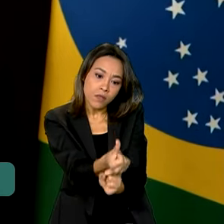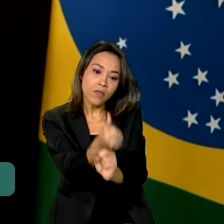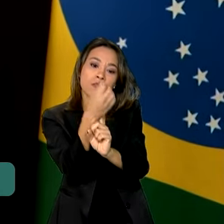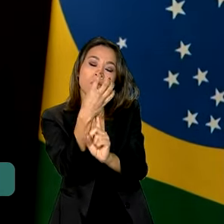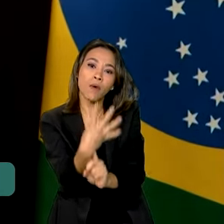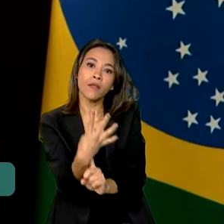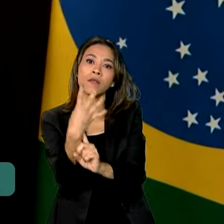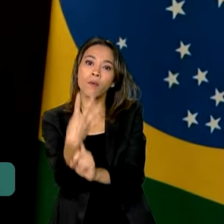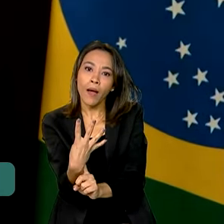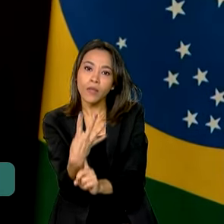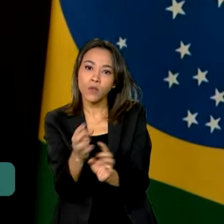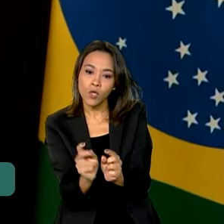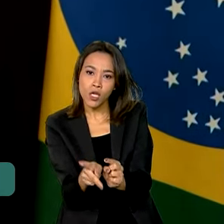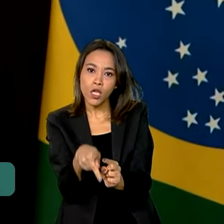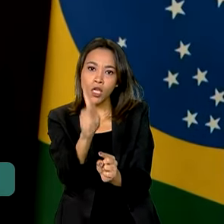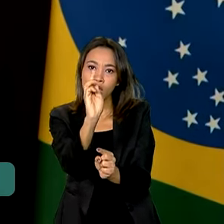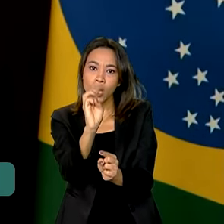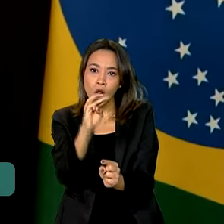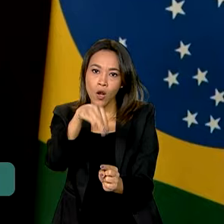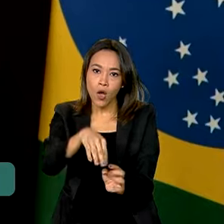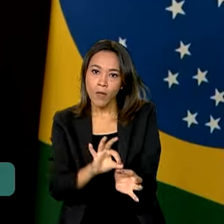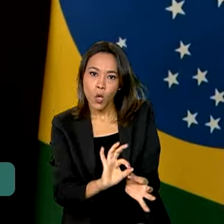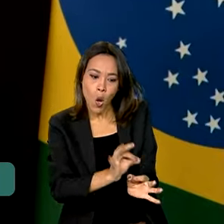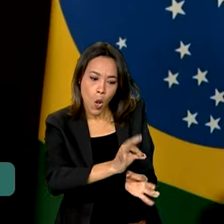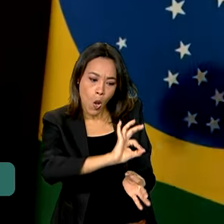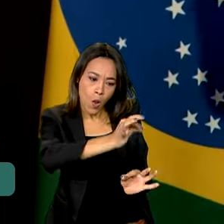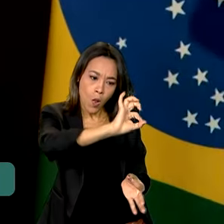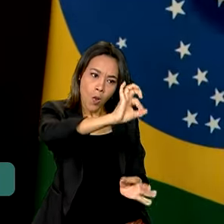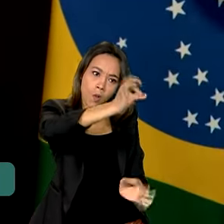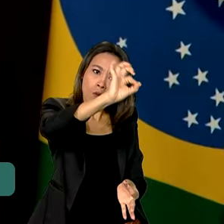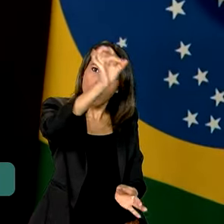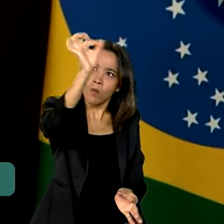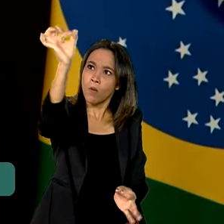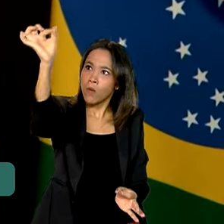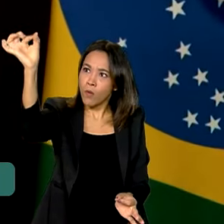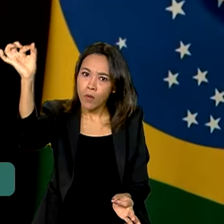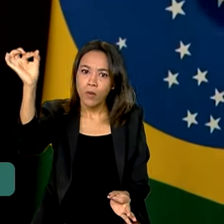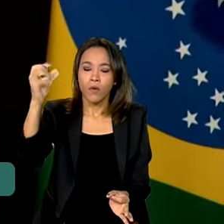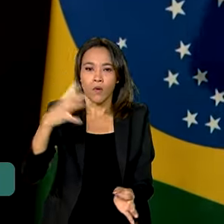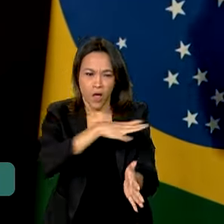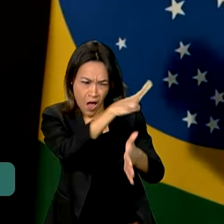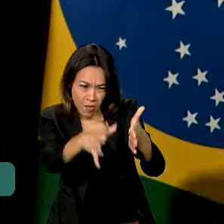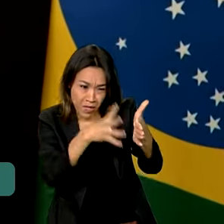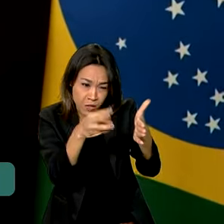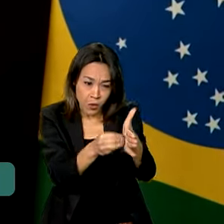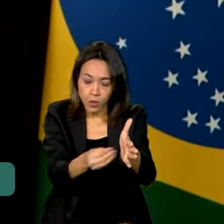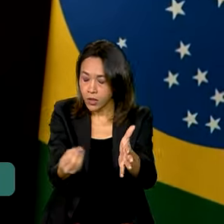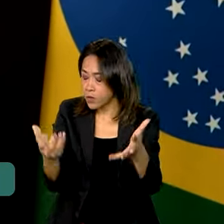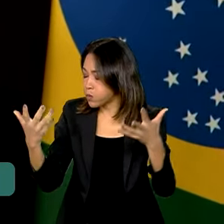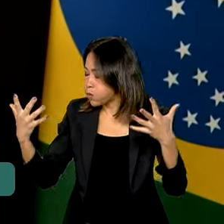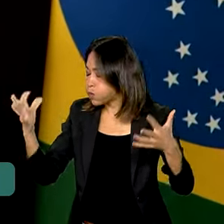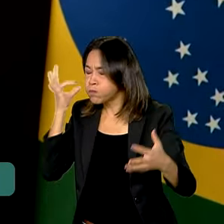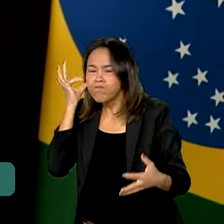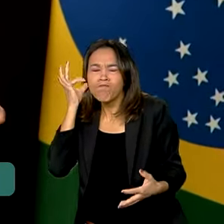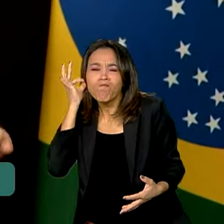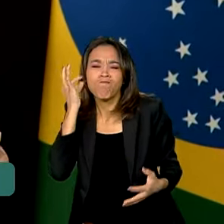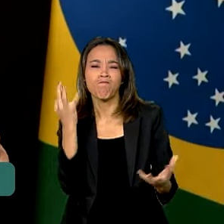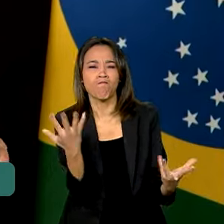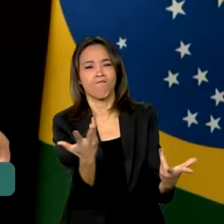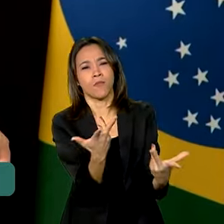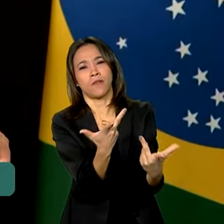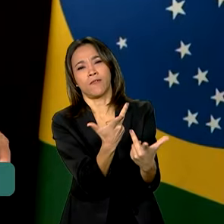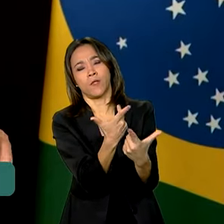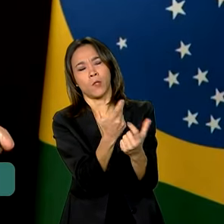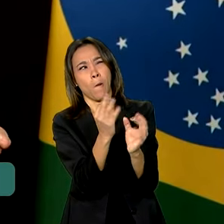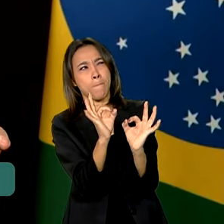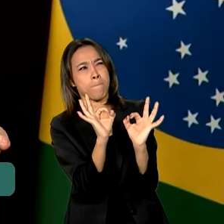quilômetros de fronteira. Temos um potencial amazônico exuberante e extraordinário, possivelmente